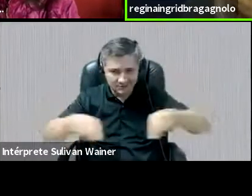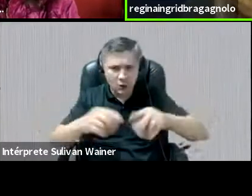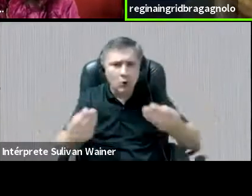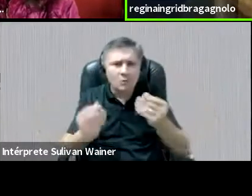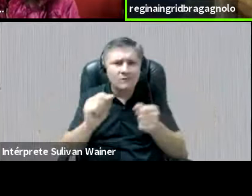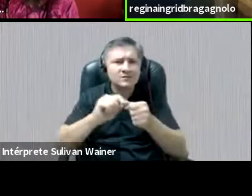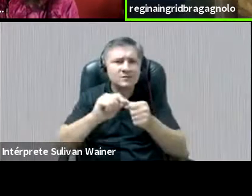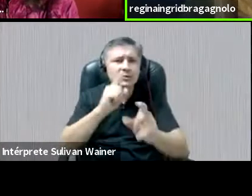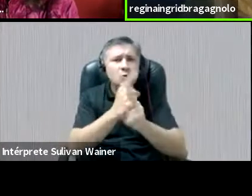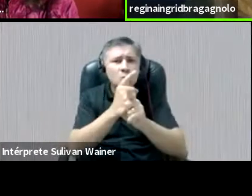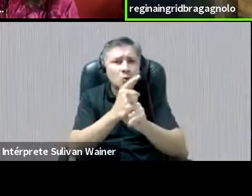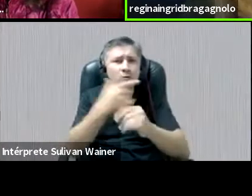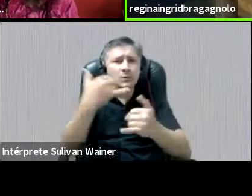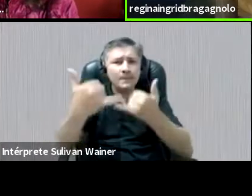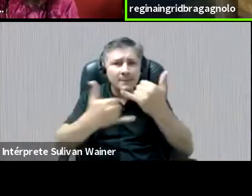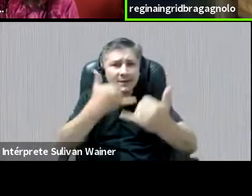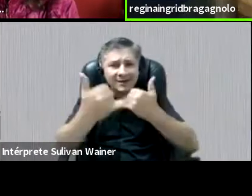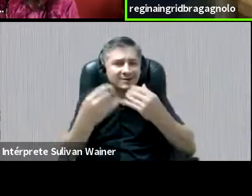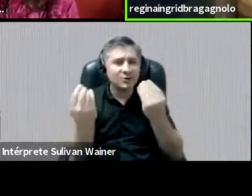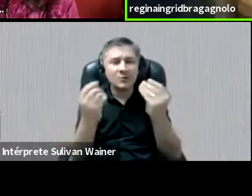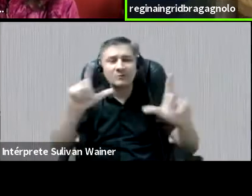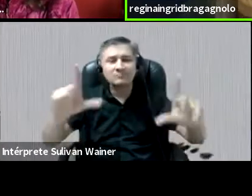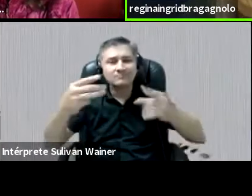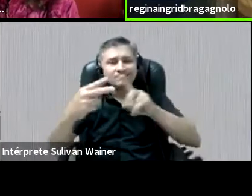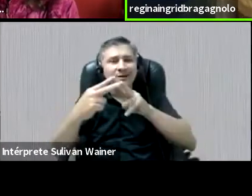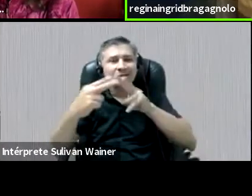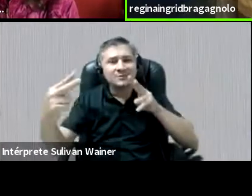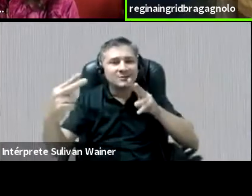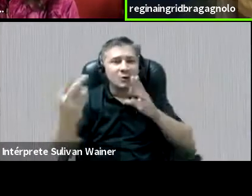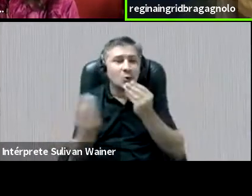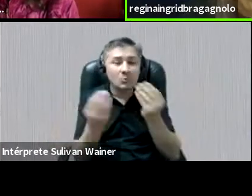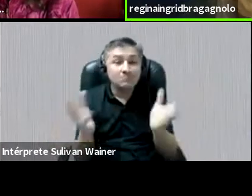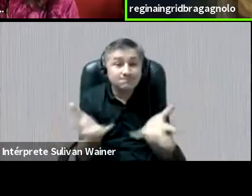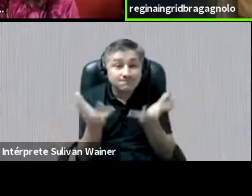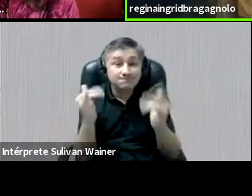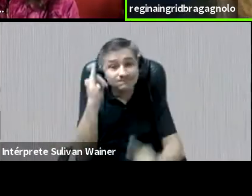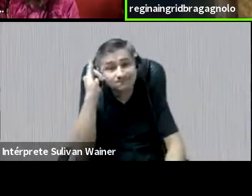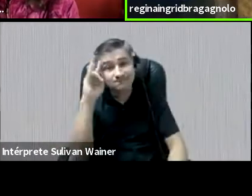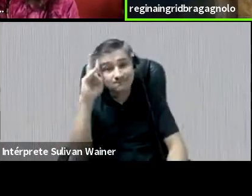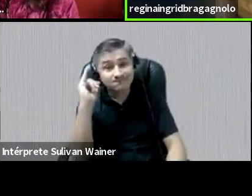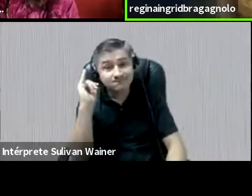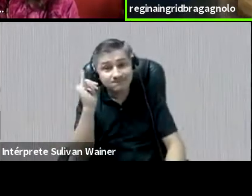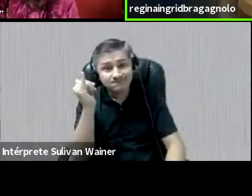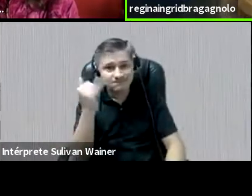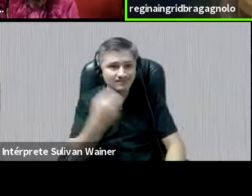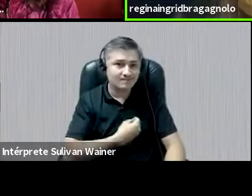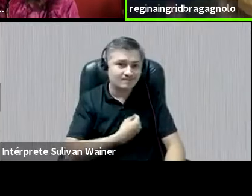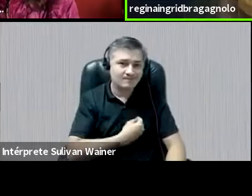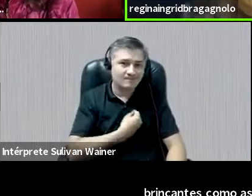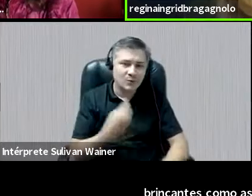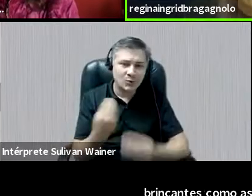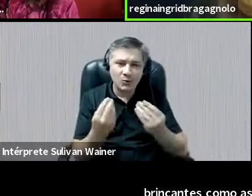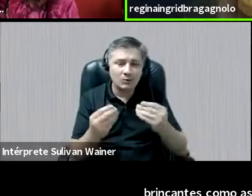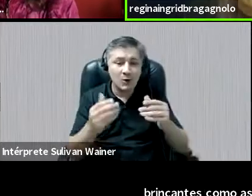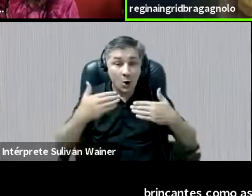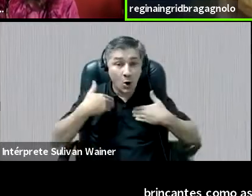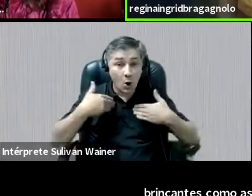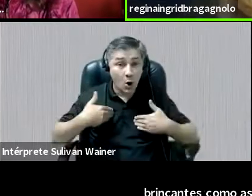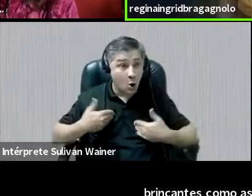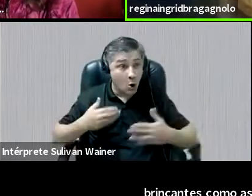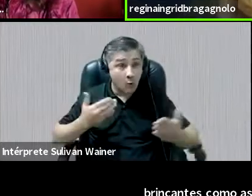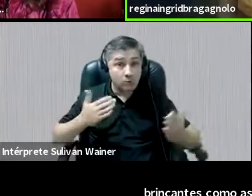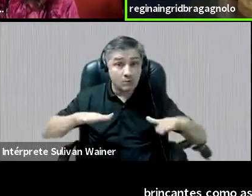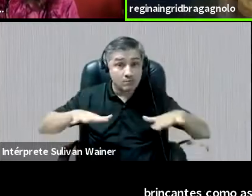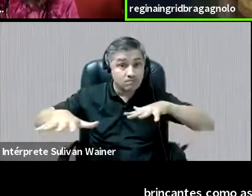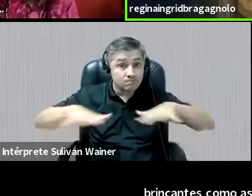encontros serem brincantes, como as narrativas literárias se fazerem presente, mas como esses corpos se movimentarem a